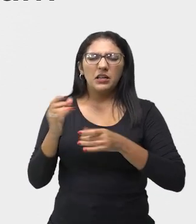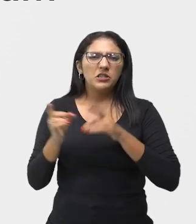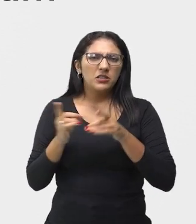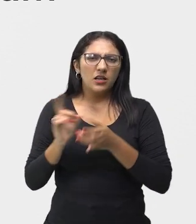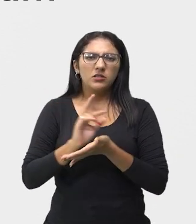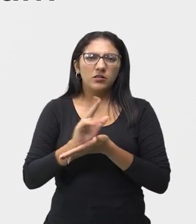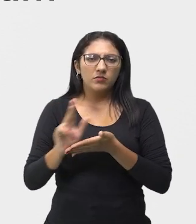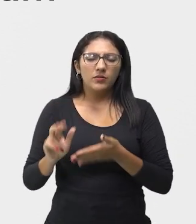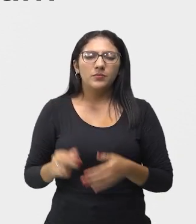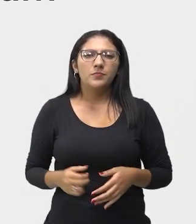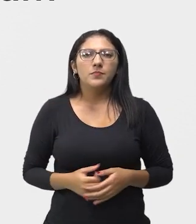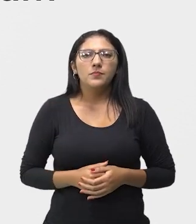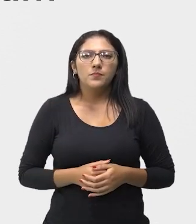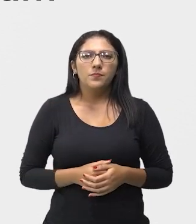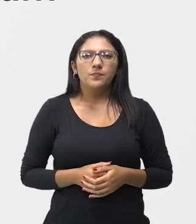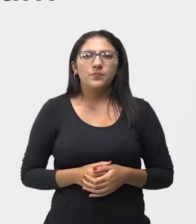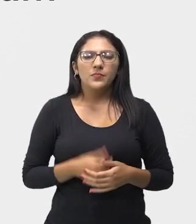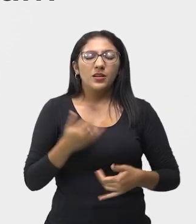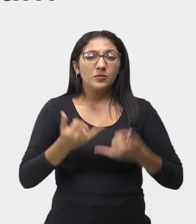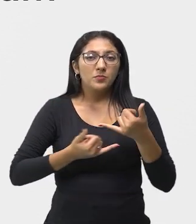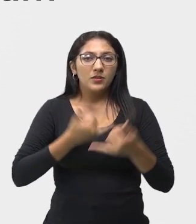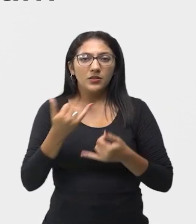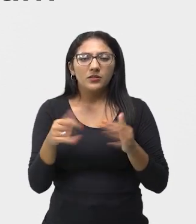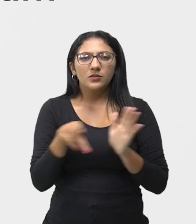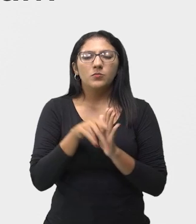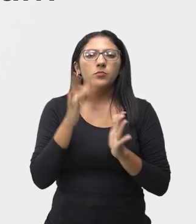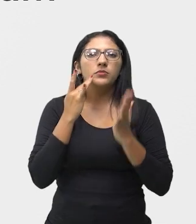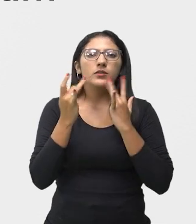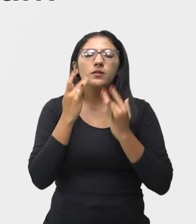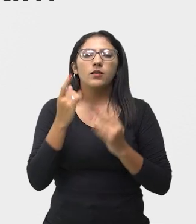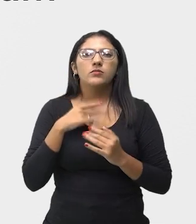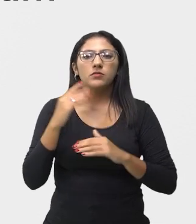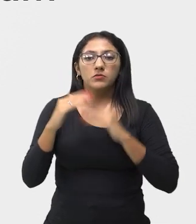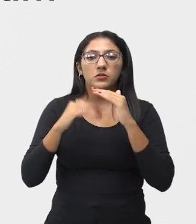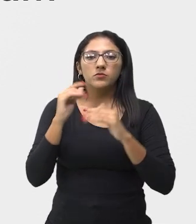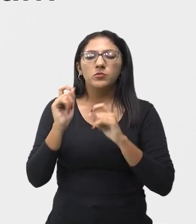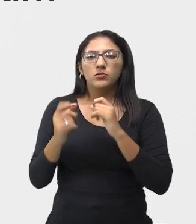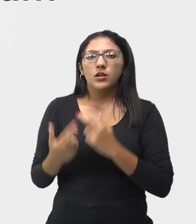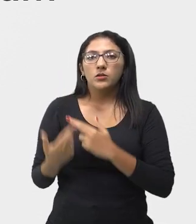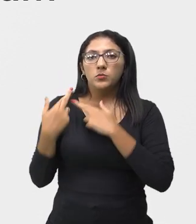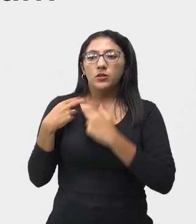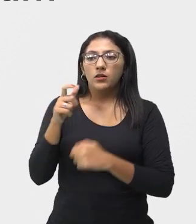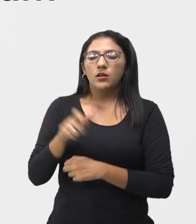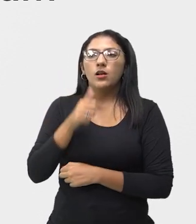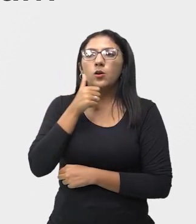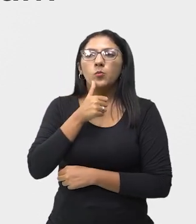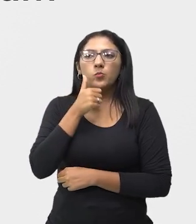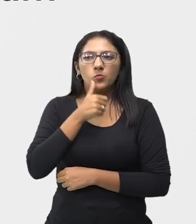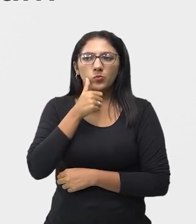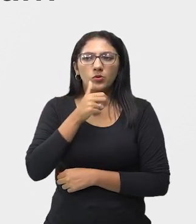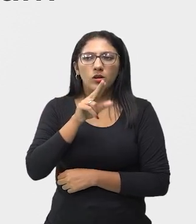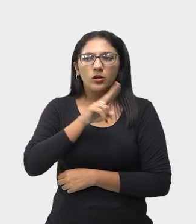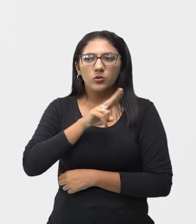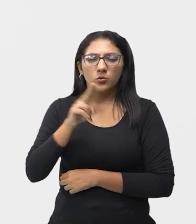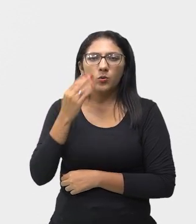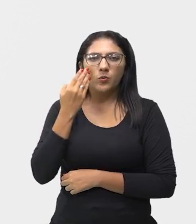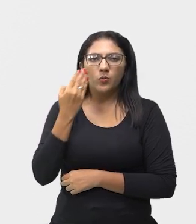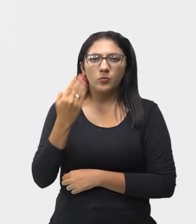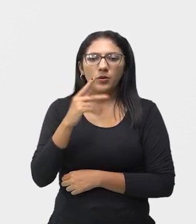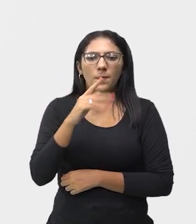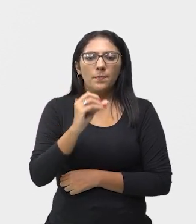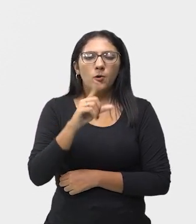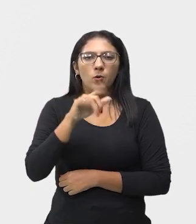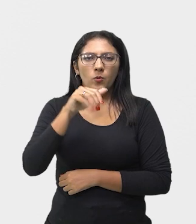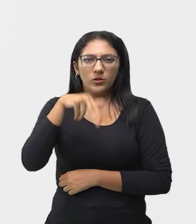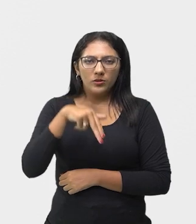brincadeiras. Os jogos teatrais foram desenvolvidos pela diretora americana Viola Espolini. Bem,